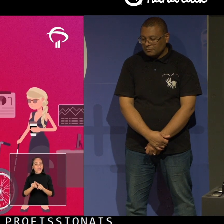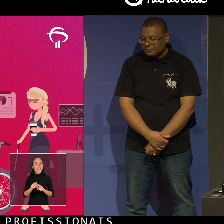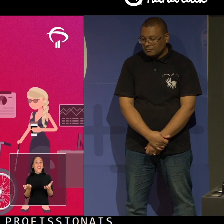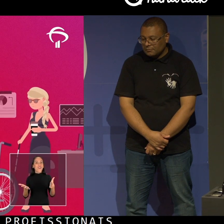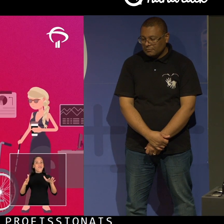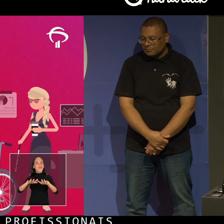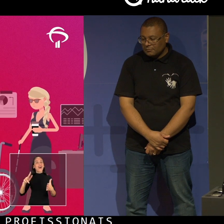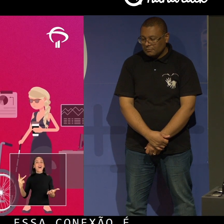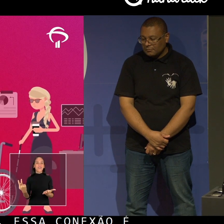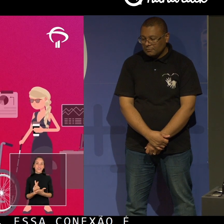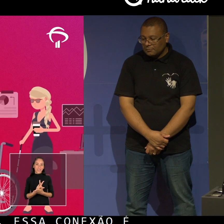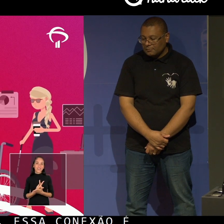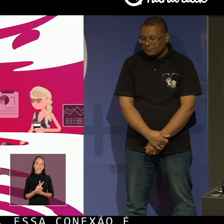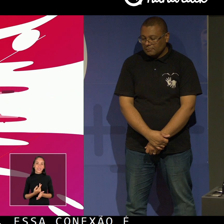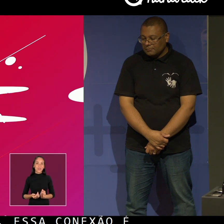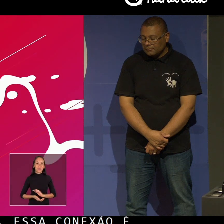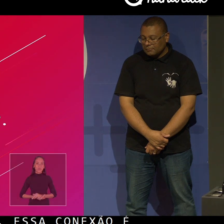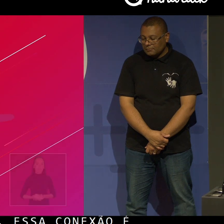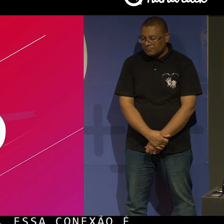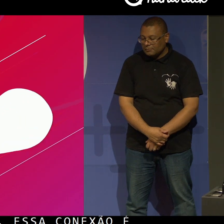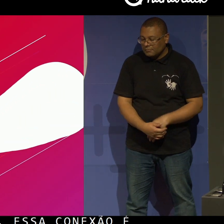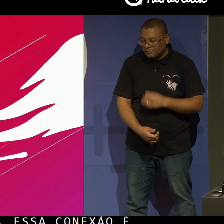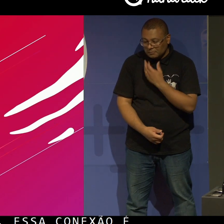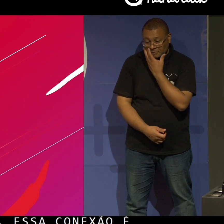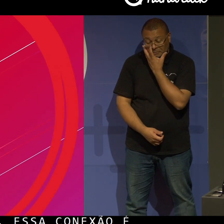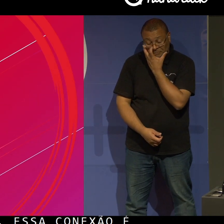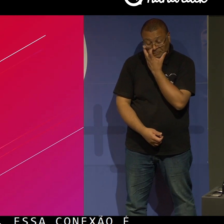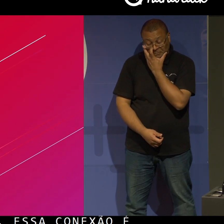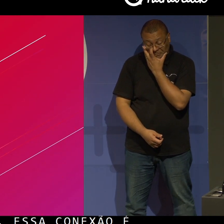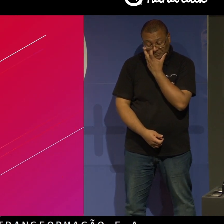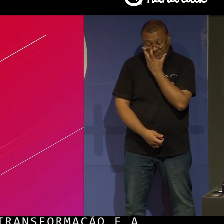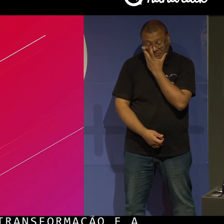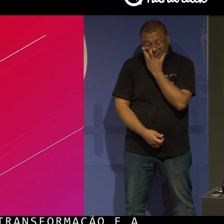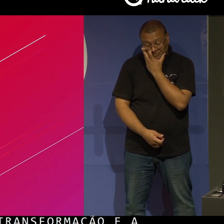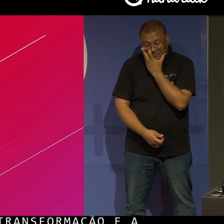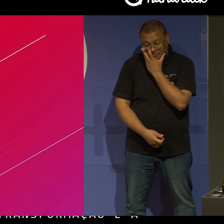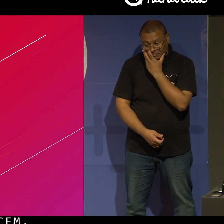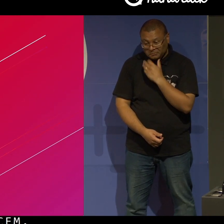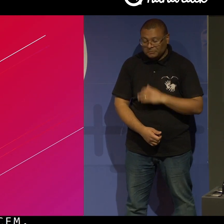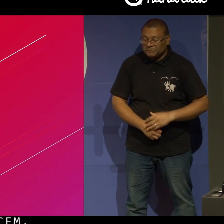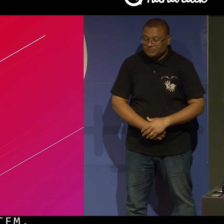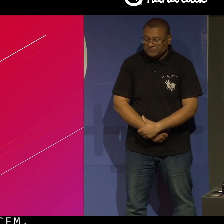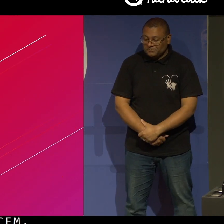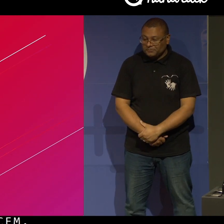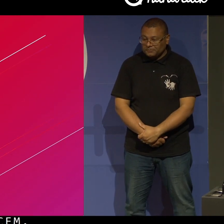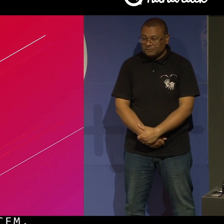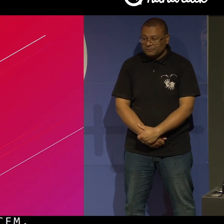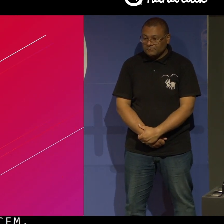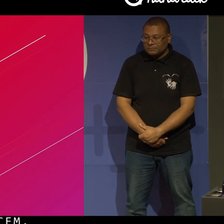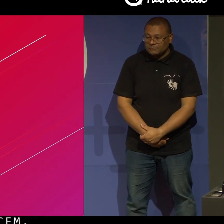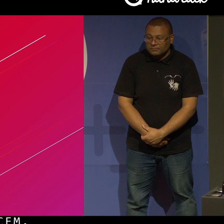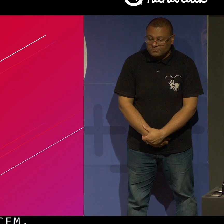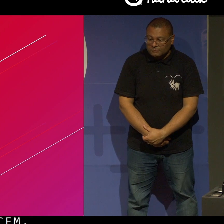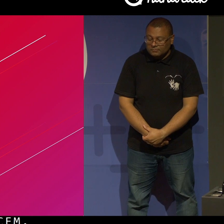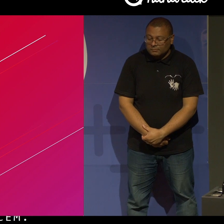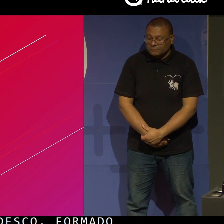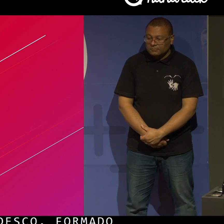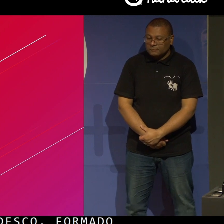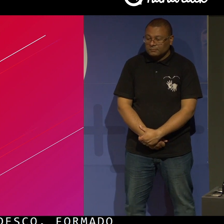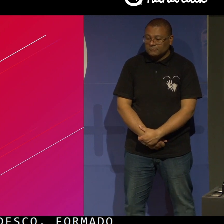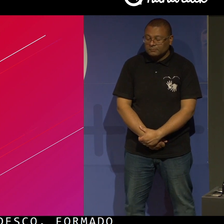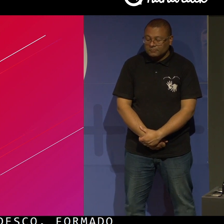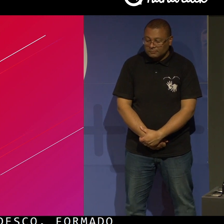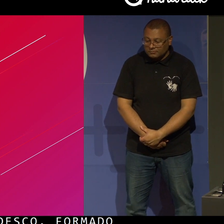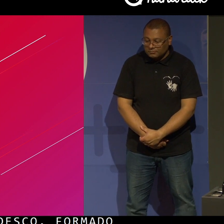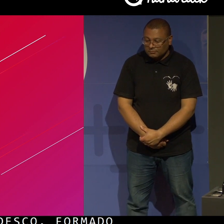inclusão acontecem. Logotipo Bradesco. Formado por dois símbolos. Dois retângulos brancos na vertical, o esquerdo mais